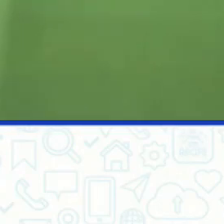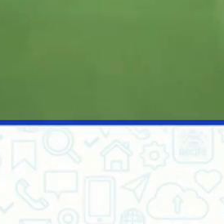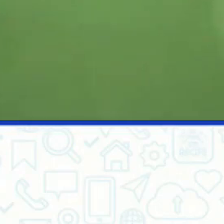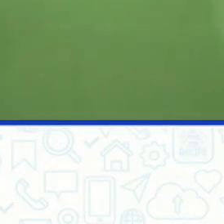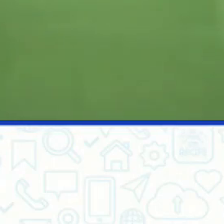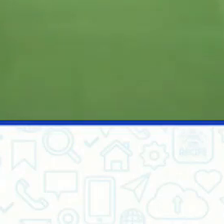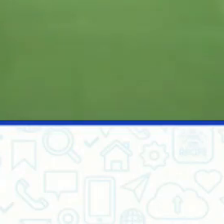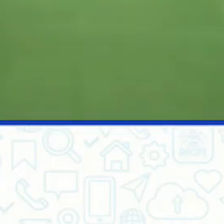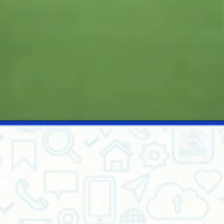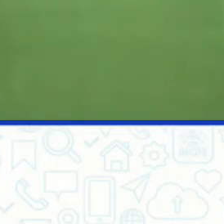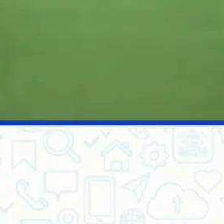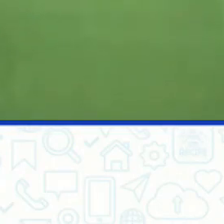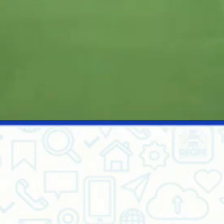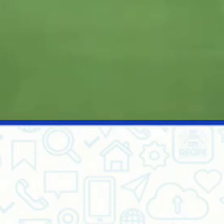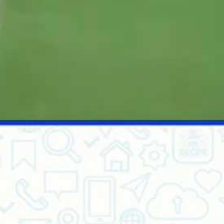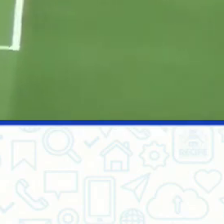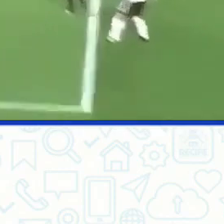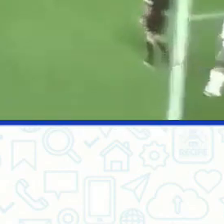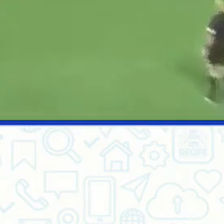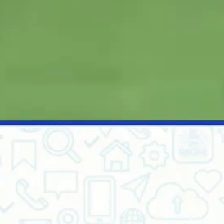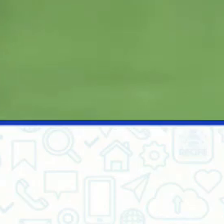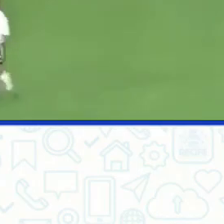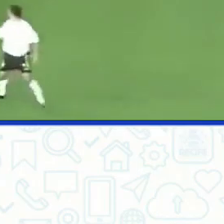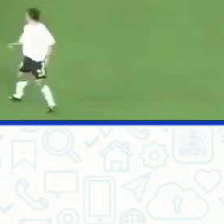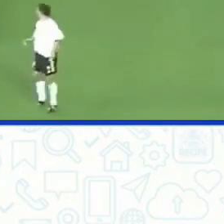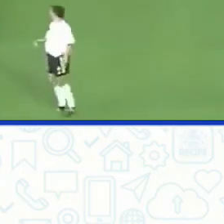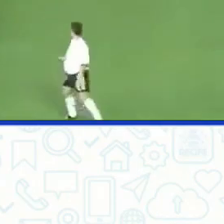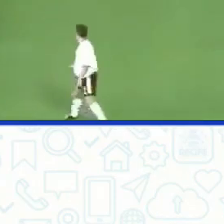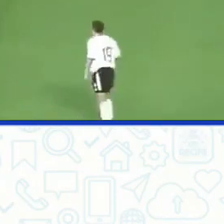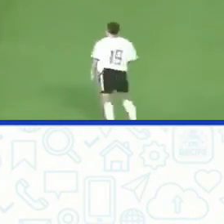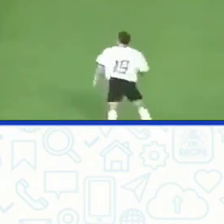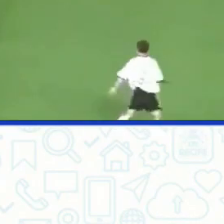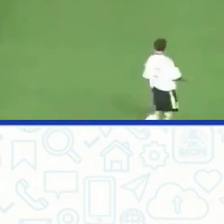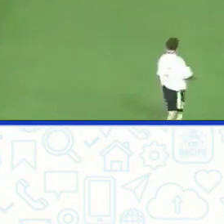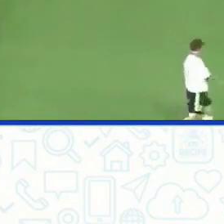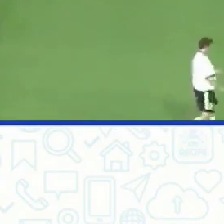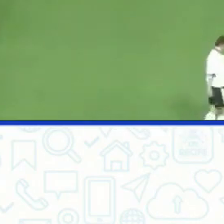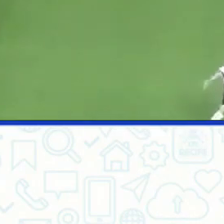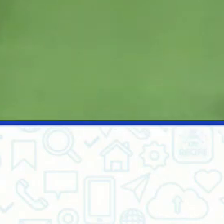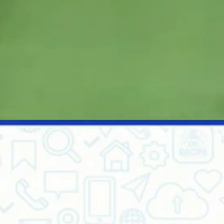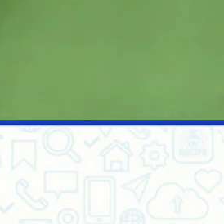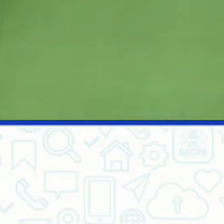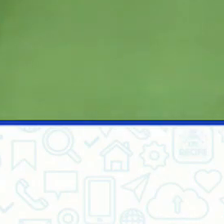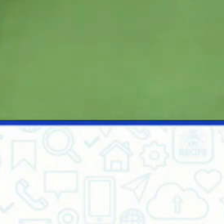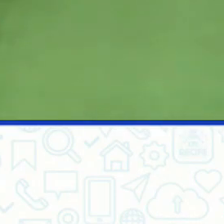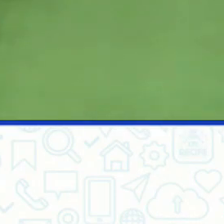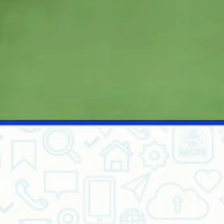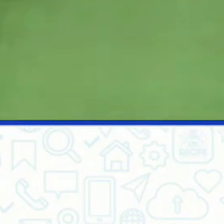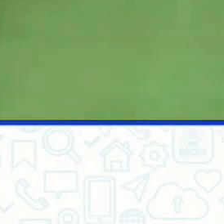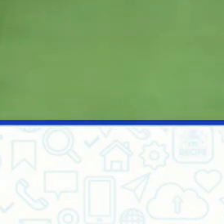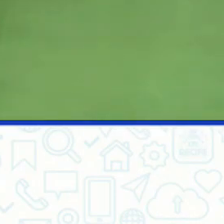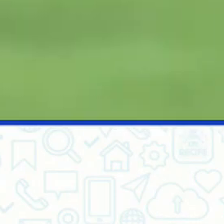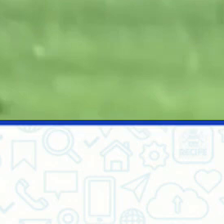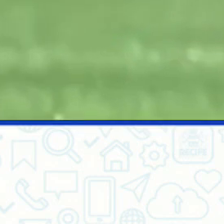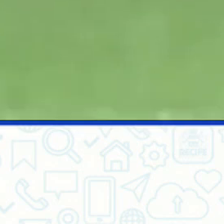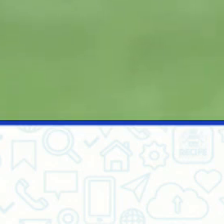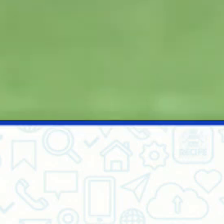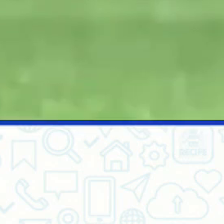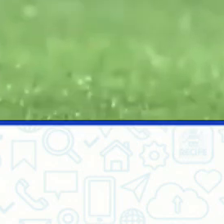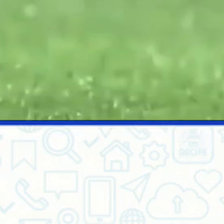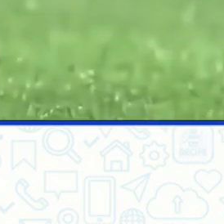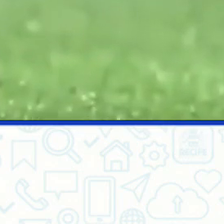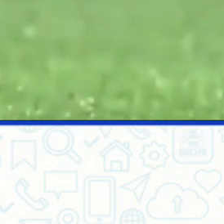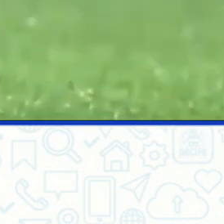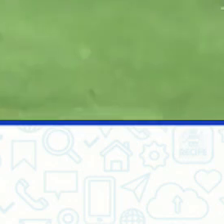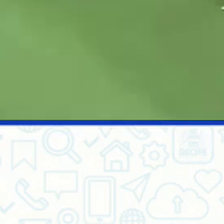na área, o Brança já foi feita, pra Roberto Carlos, lançamento para o Toque de Cabeça, o Cão salvou, insiste outra vez, o goleiro da Alemanha